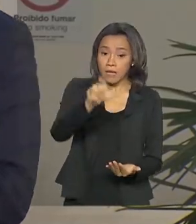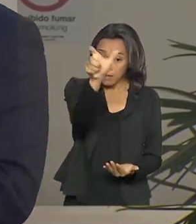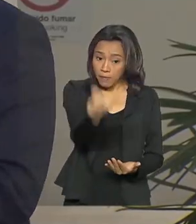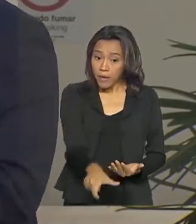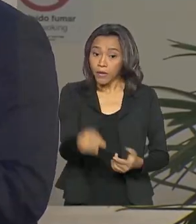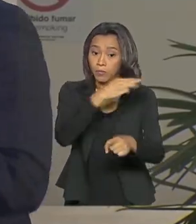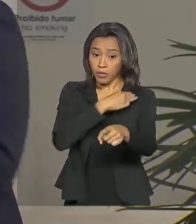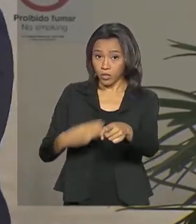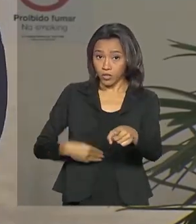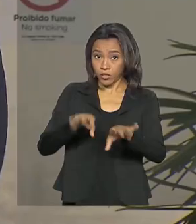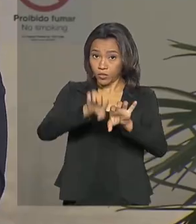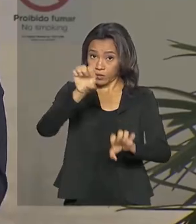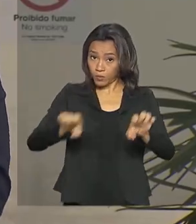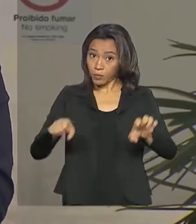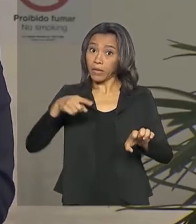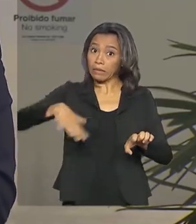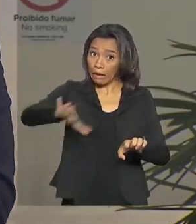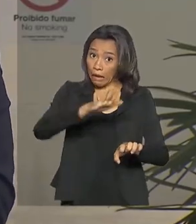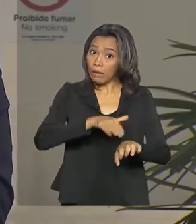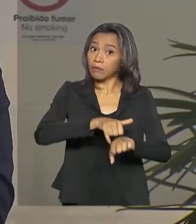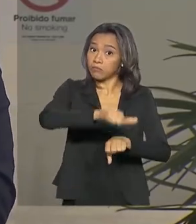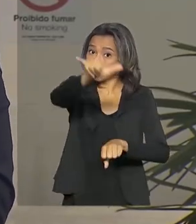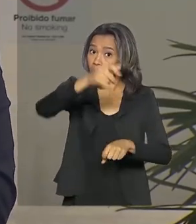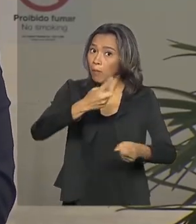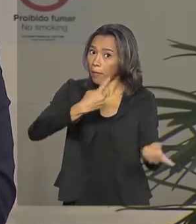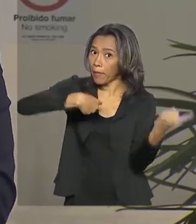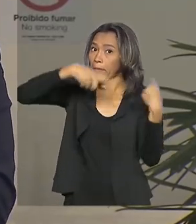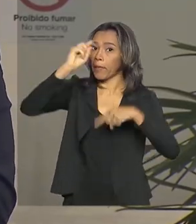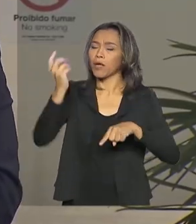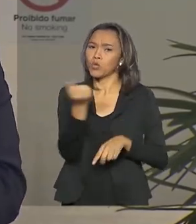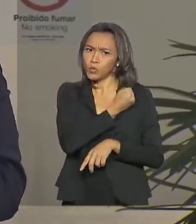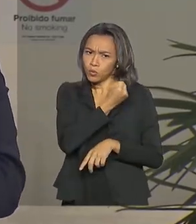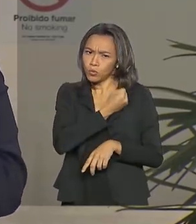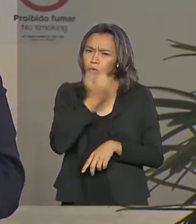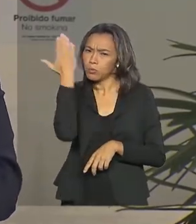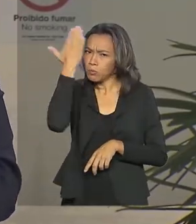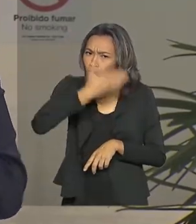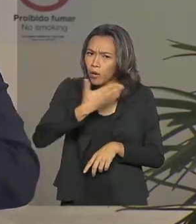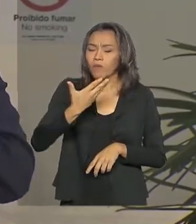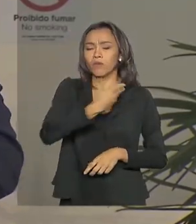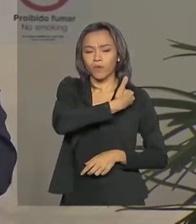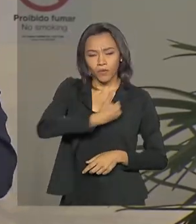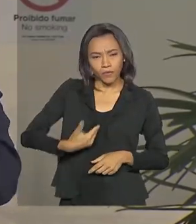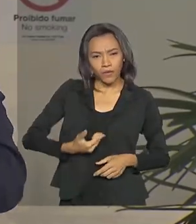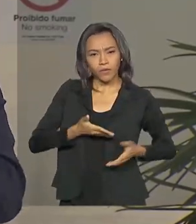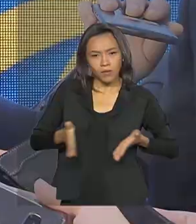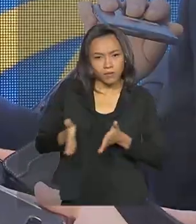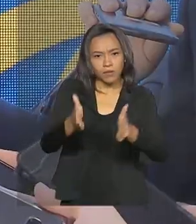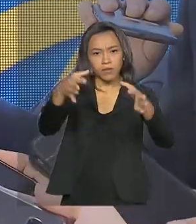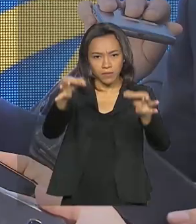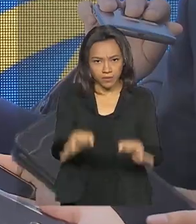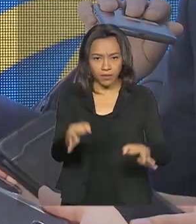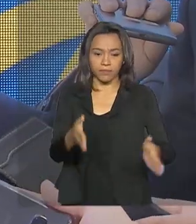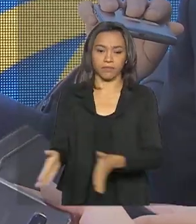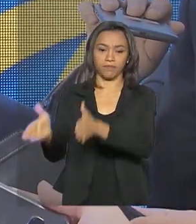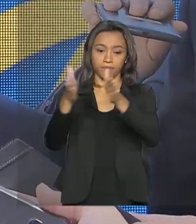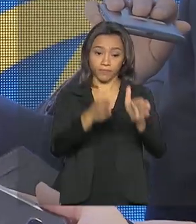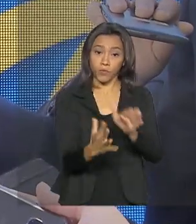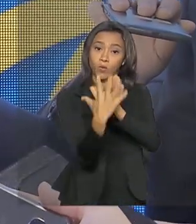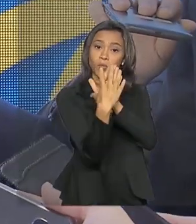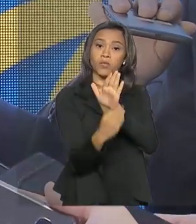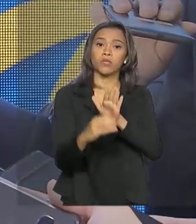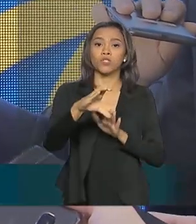aeroportuário é promissor e os números mostram que o governo está indo no caminho certo. A concessão